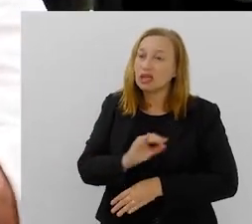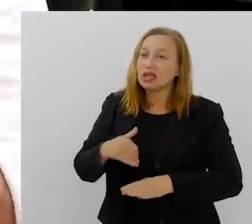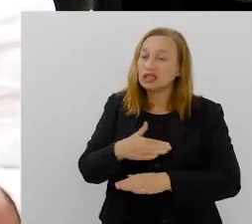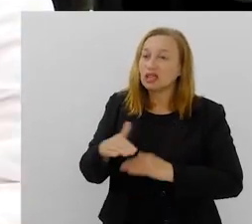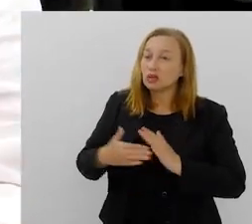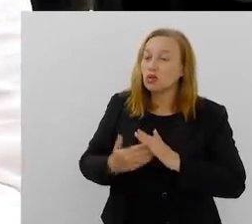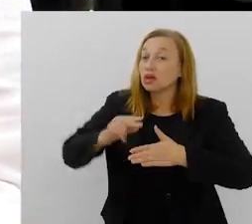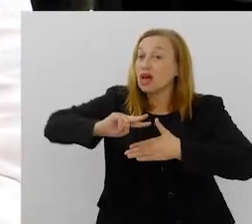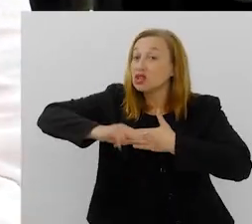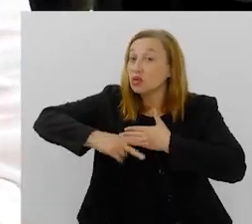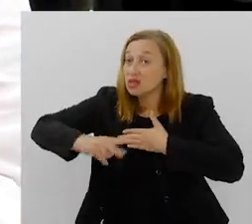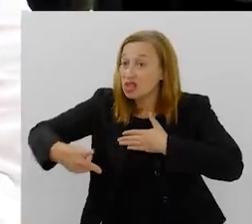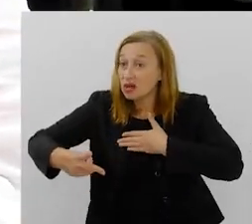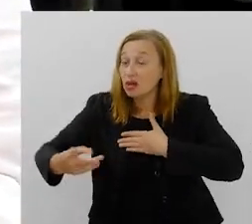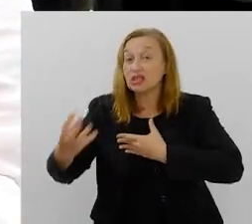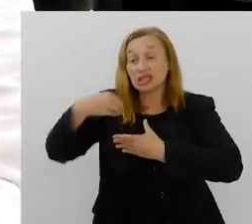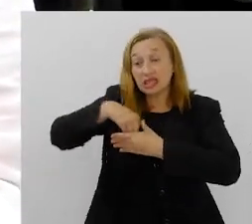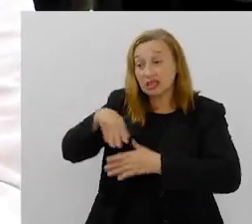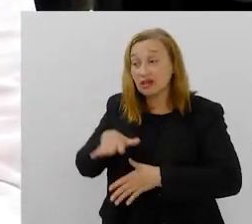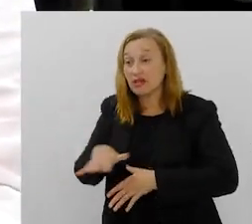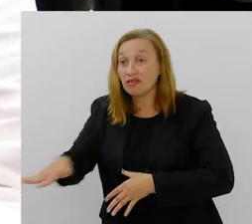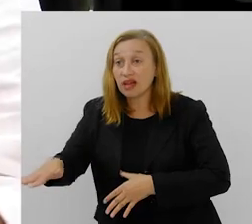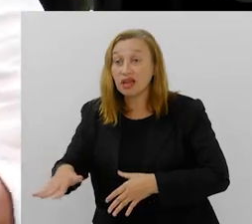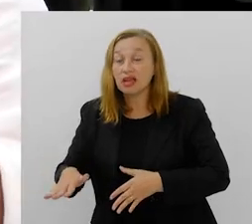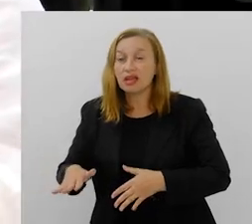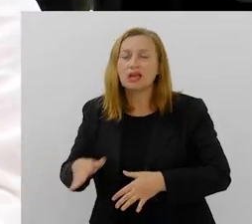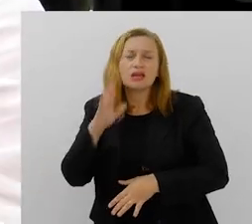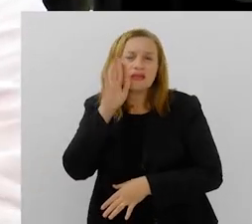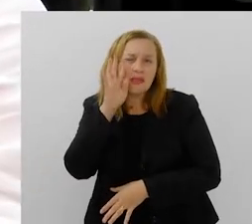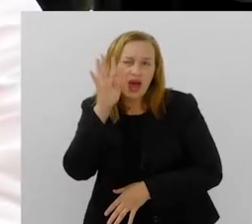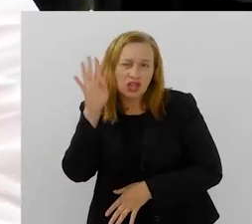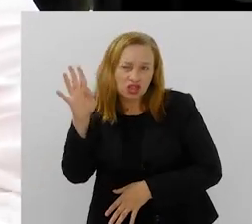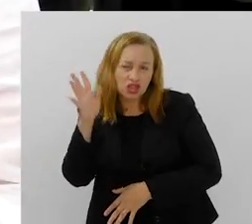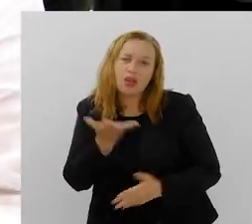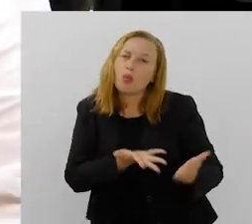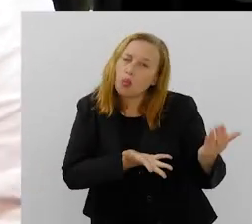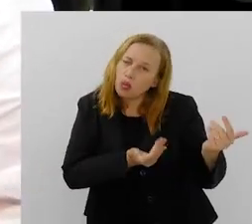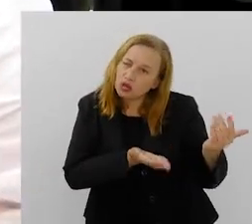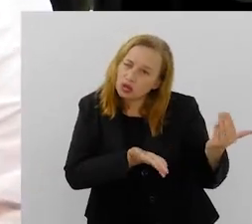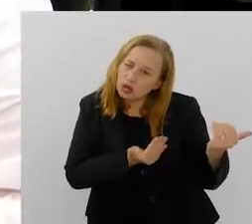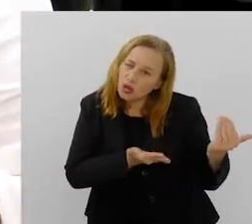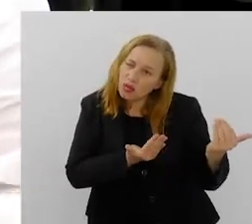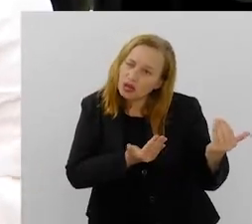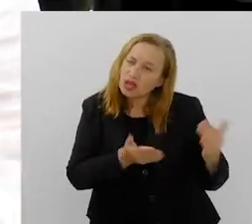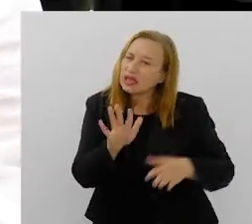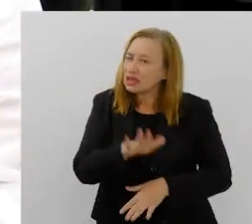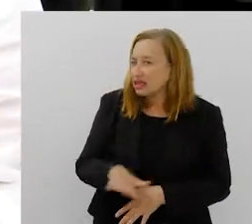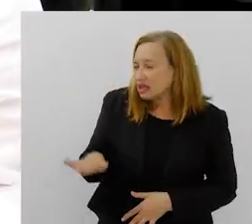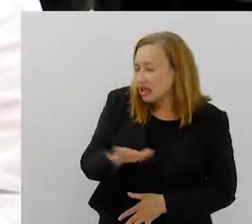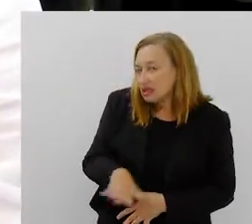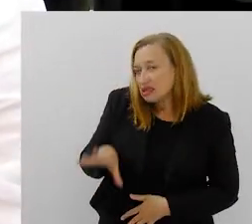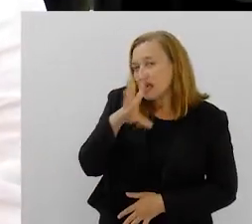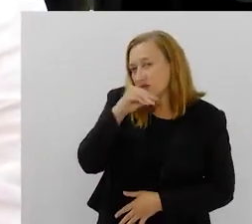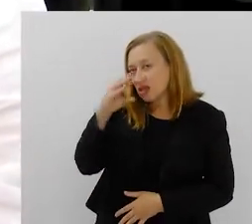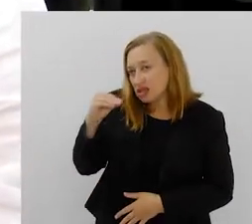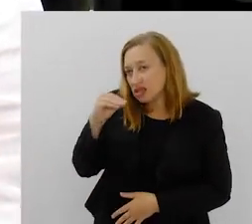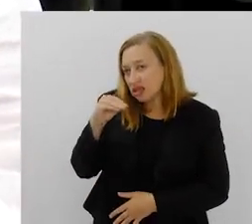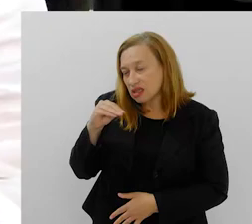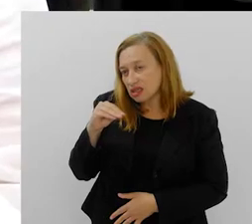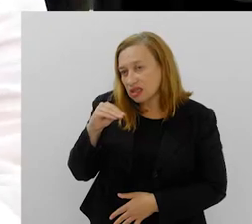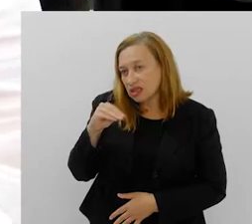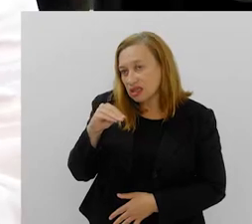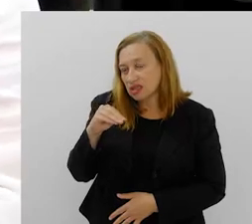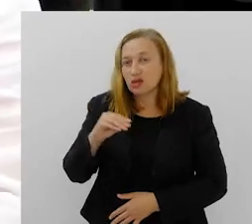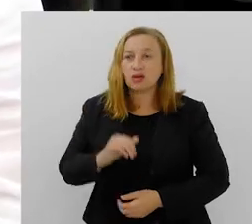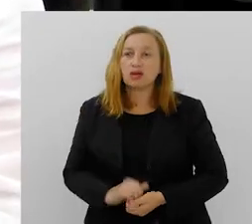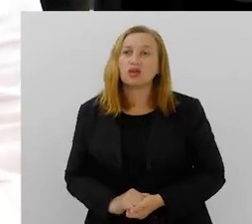todas as consequências dentro da comunidade. Imagina para o jovem, e aí criança e adolescente,